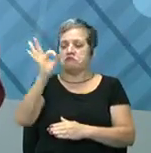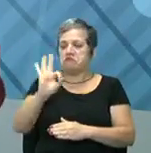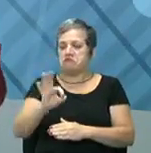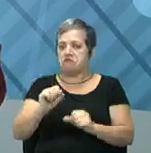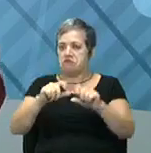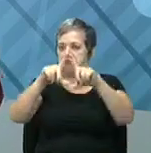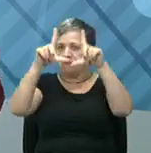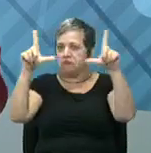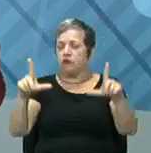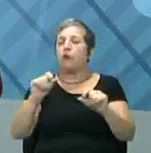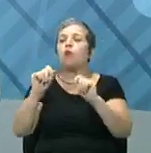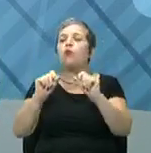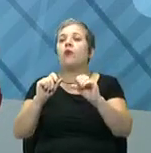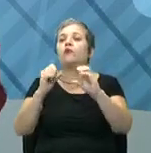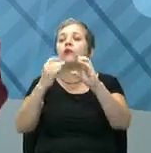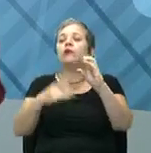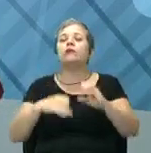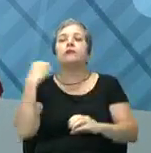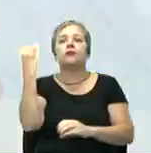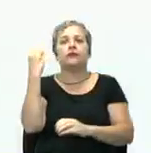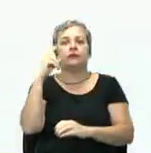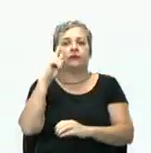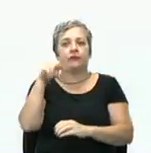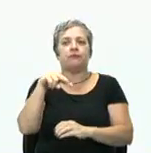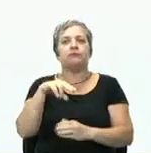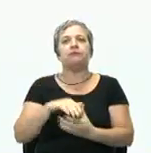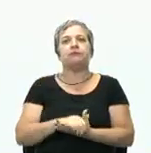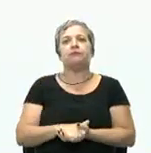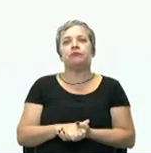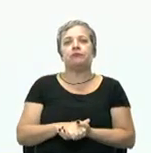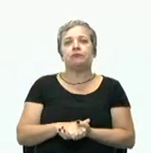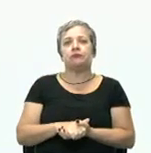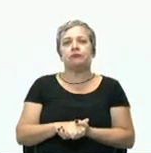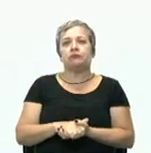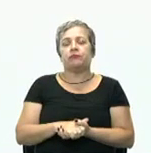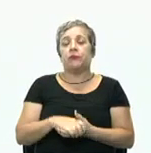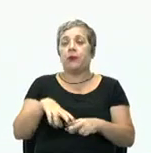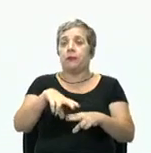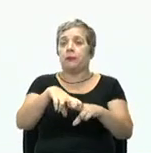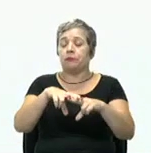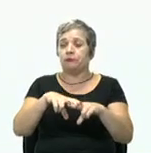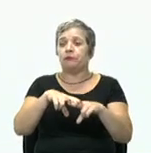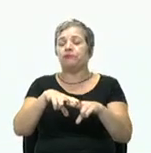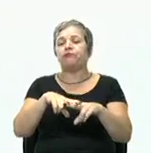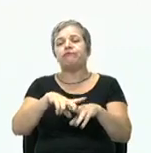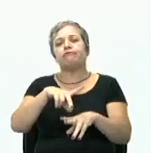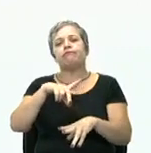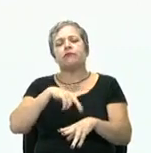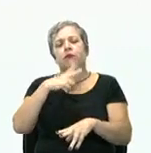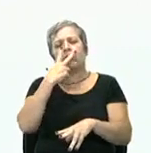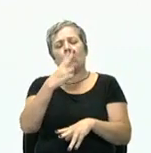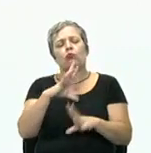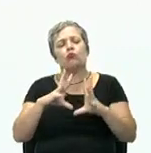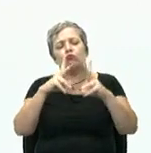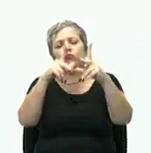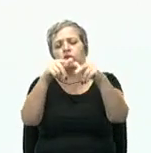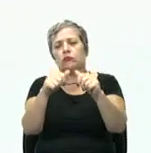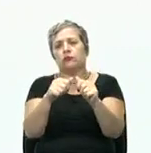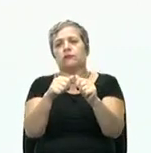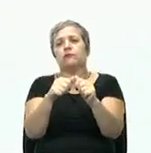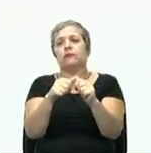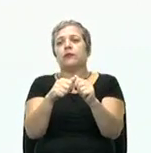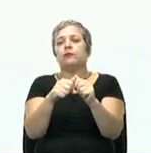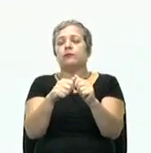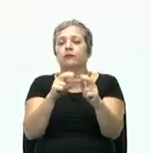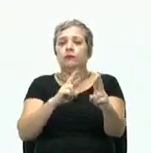clara quais são os pontos fundamentais. O estruturalismo considera o todo e o